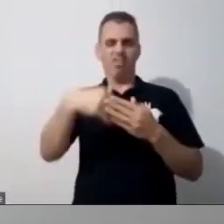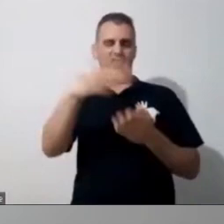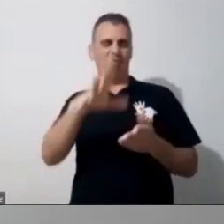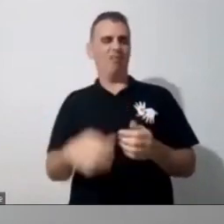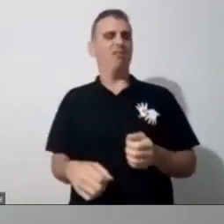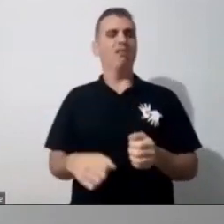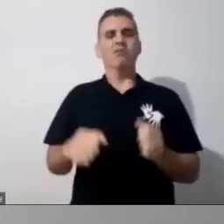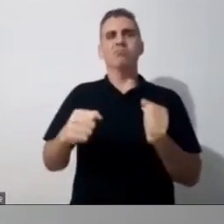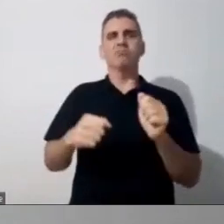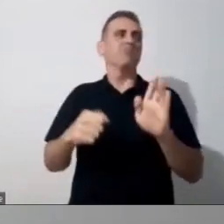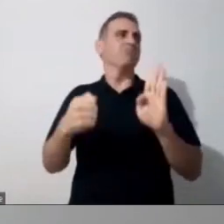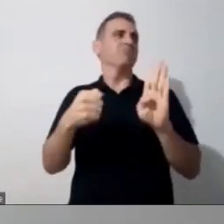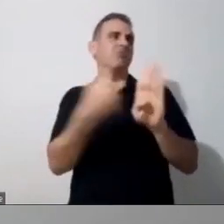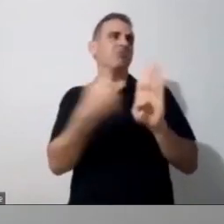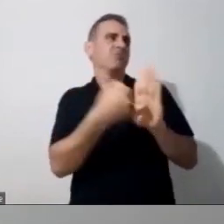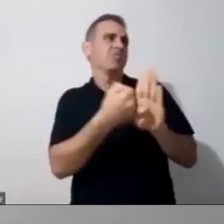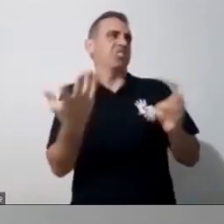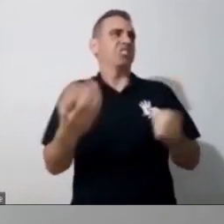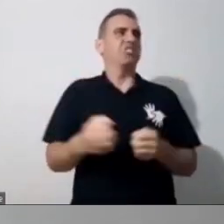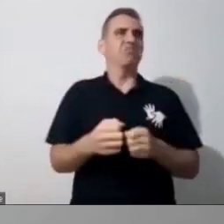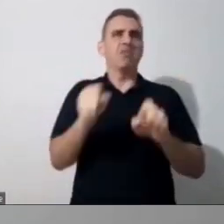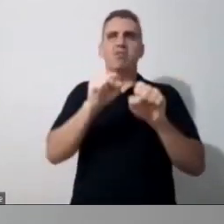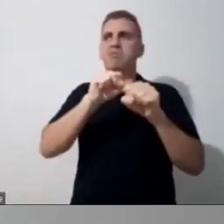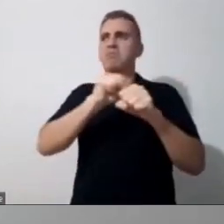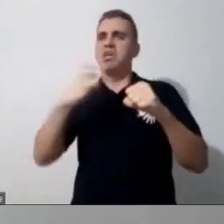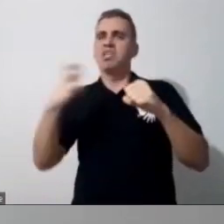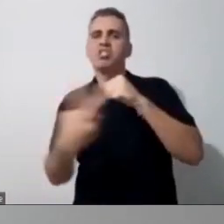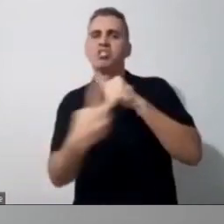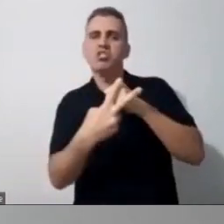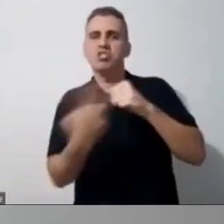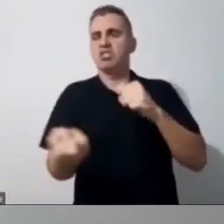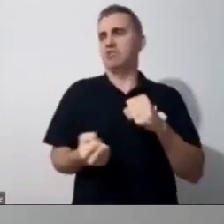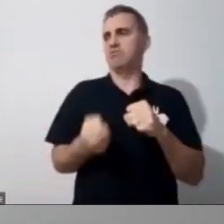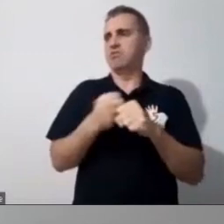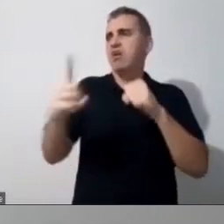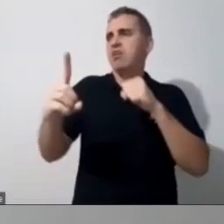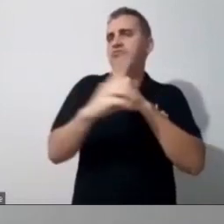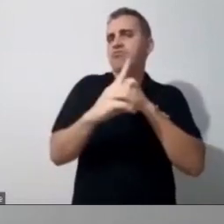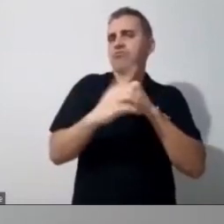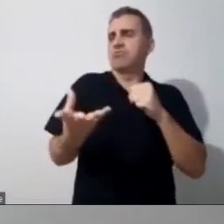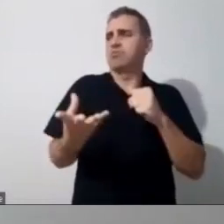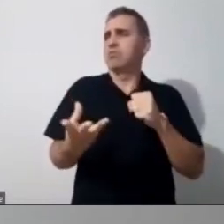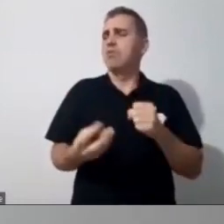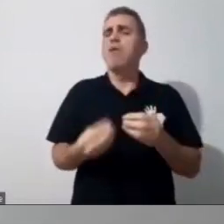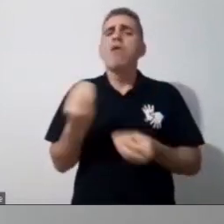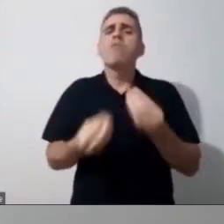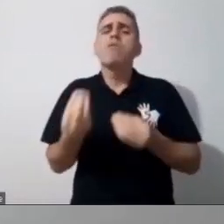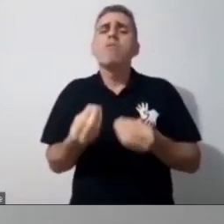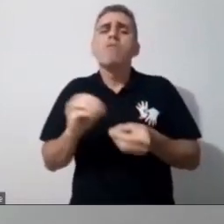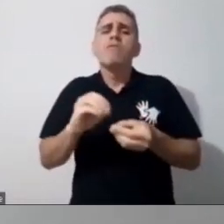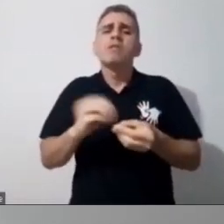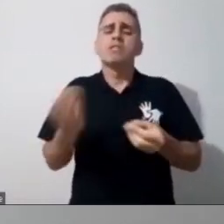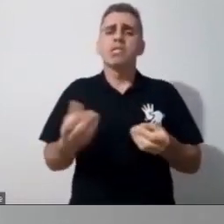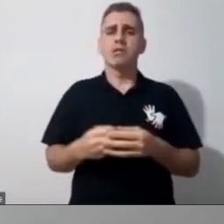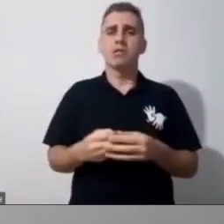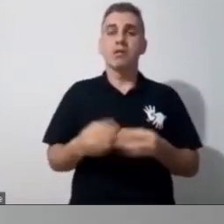exemplo, ah, vou trabalhar os adjetivos. Como é que eu vou tornar isso significativo pra ele? É dando